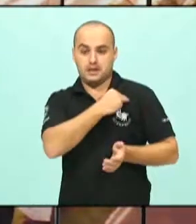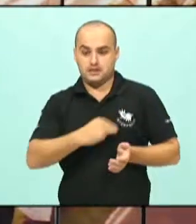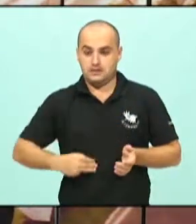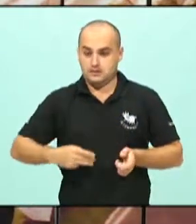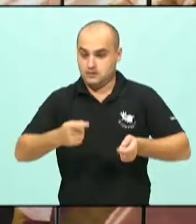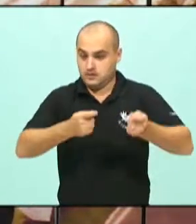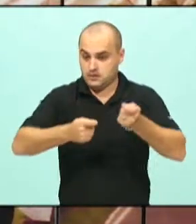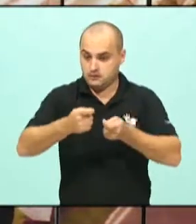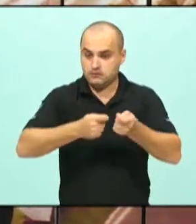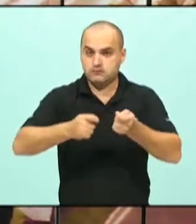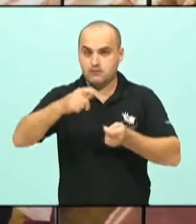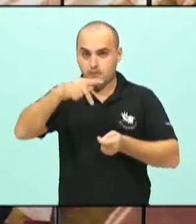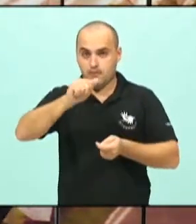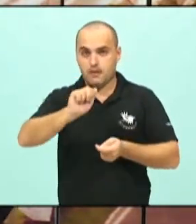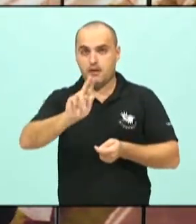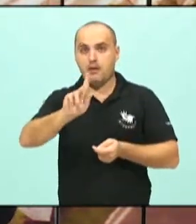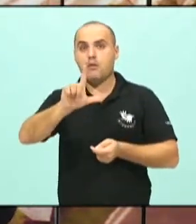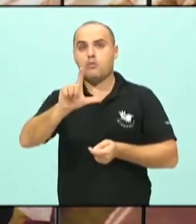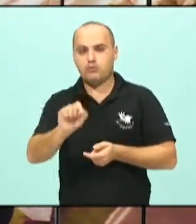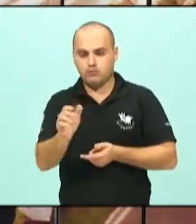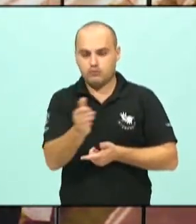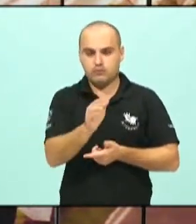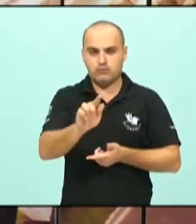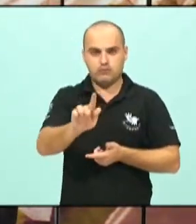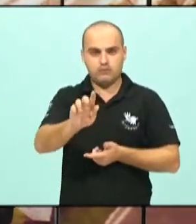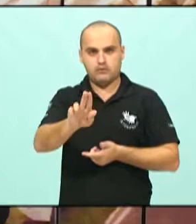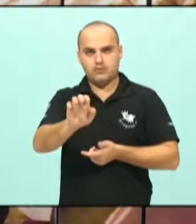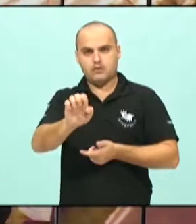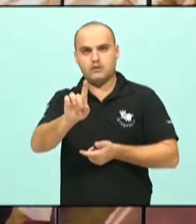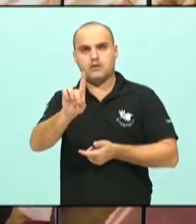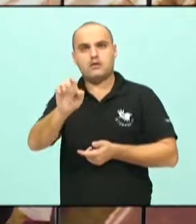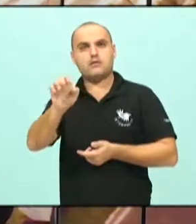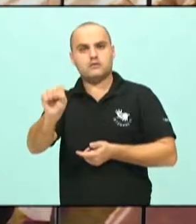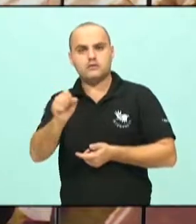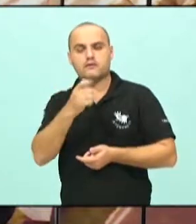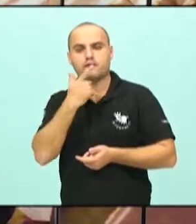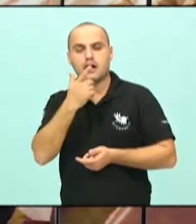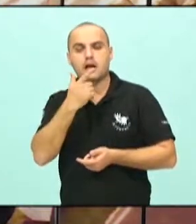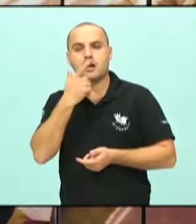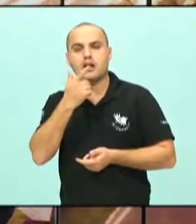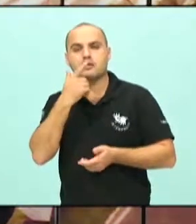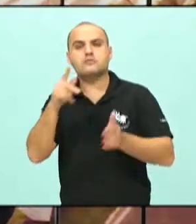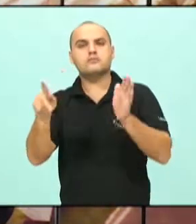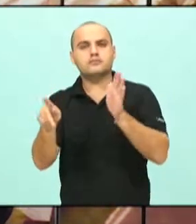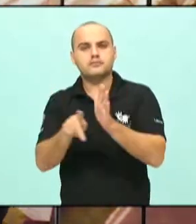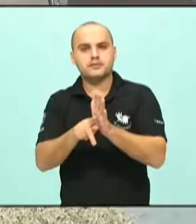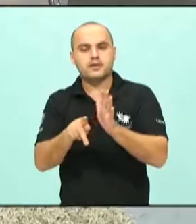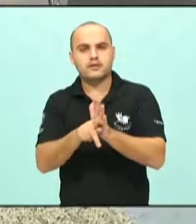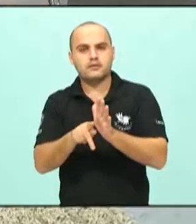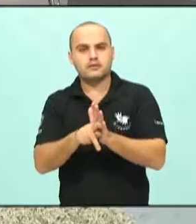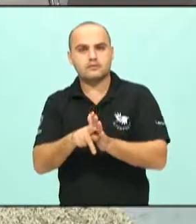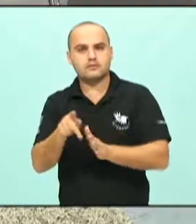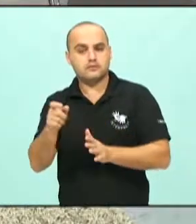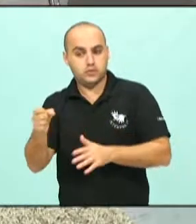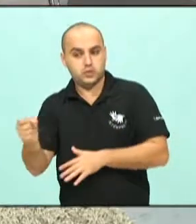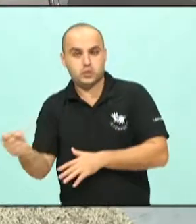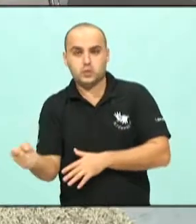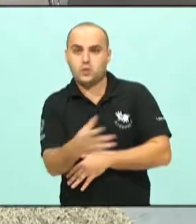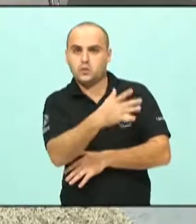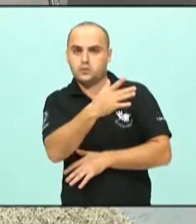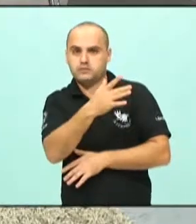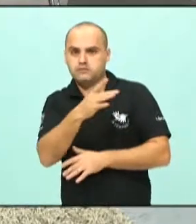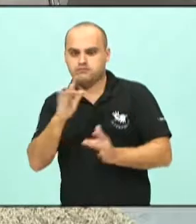Paulo Guedes, falando, e por muitas vezes, sobre um novo pacto